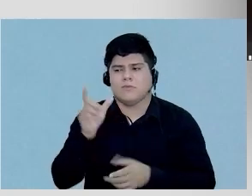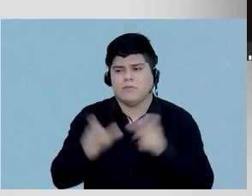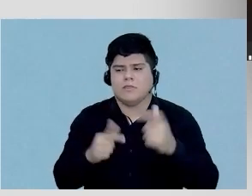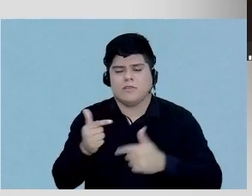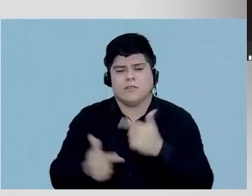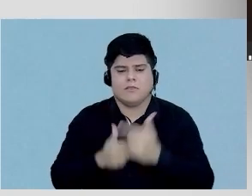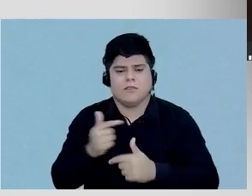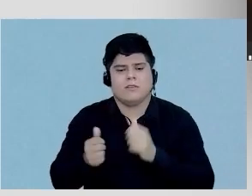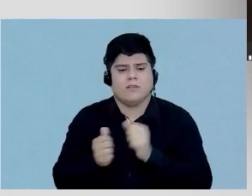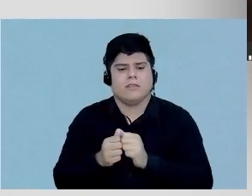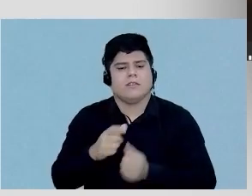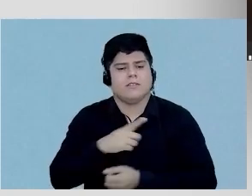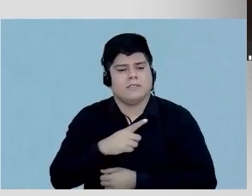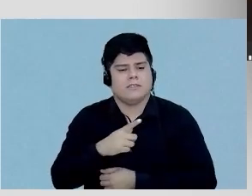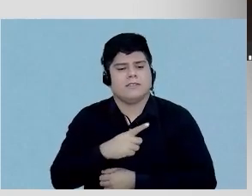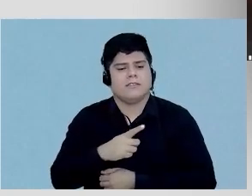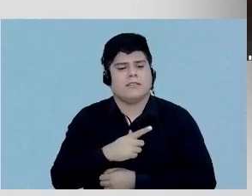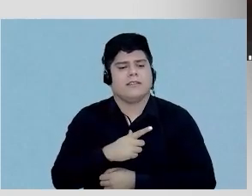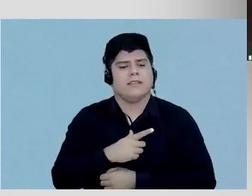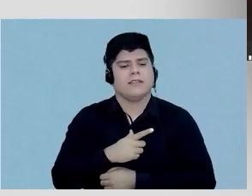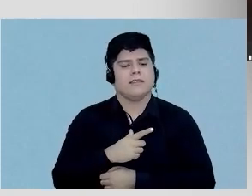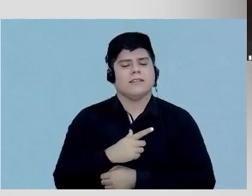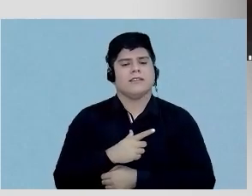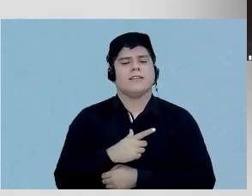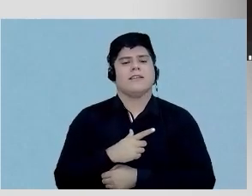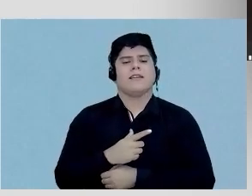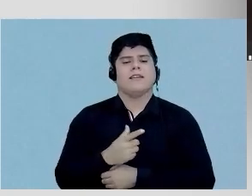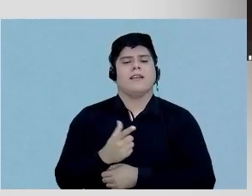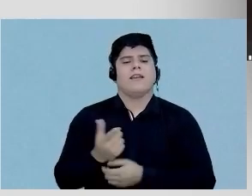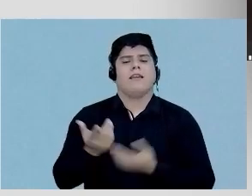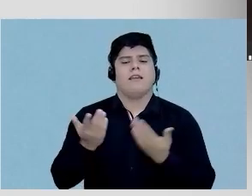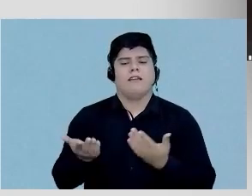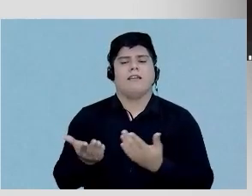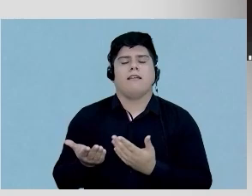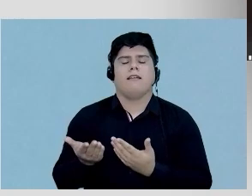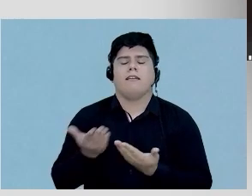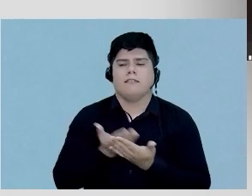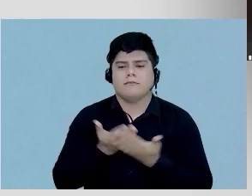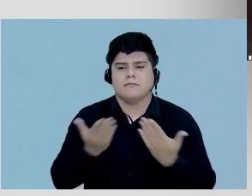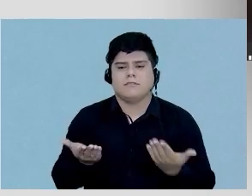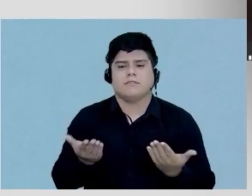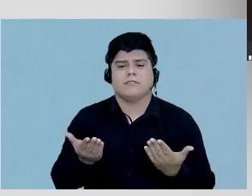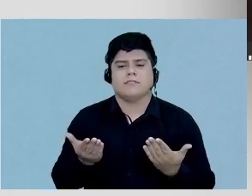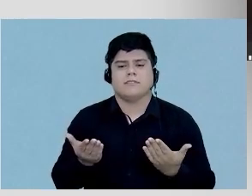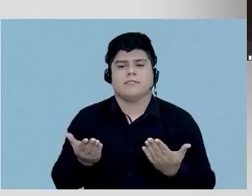trabalho que tem dirigido a gente com esse